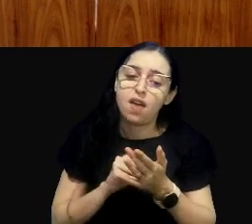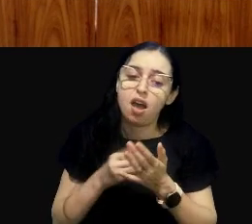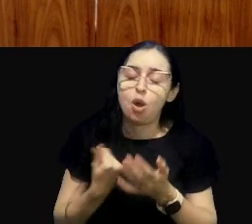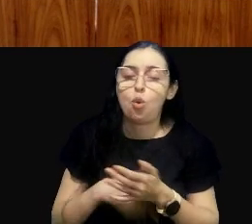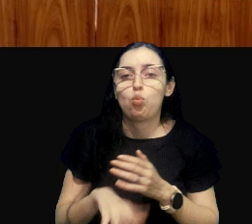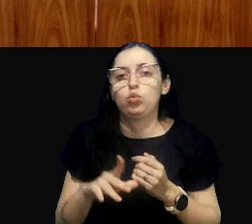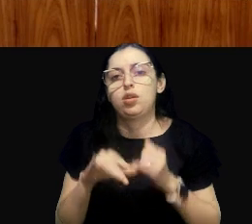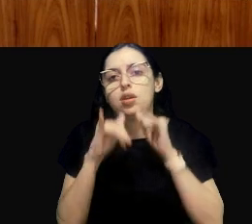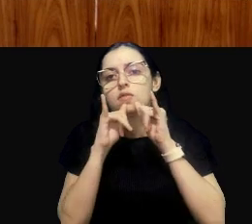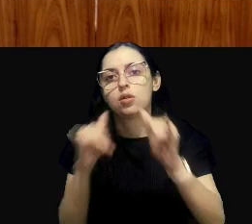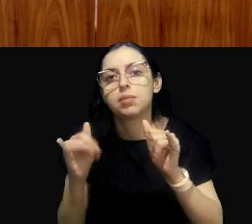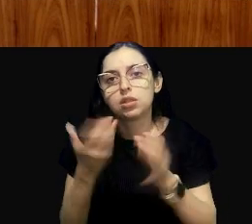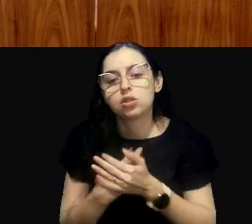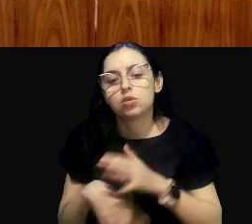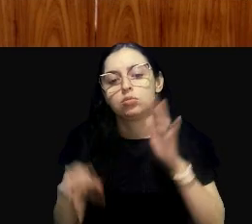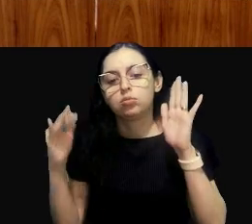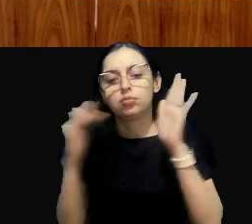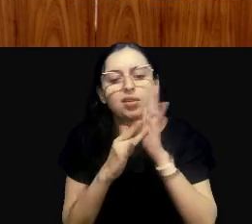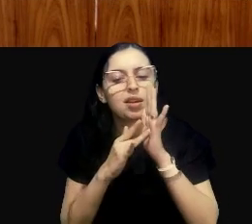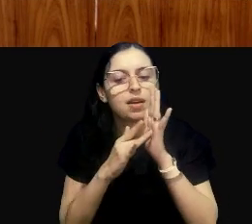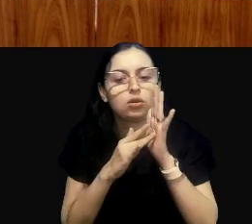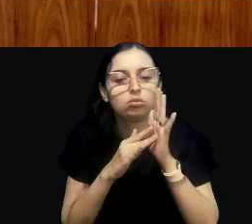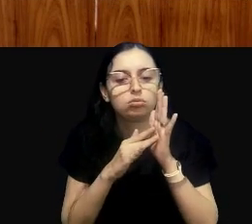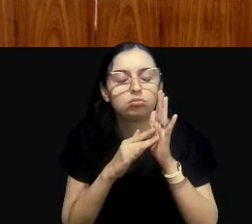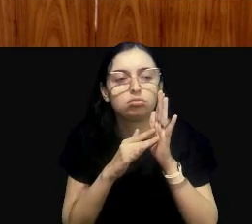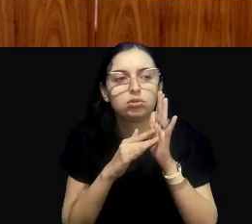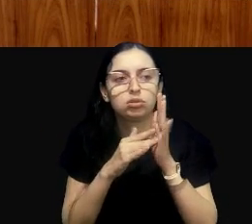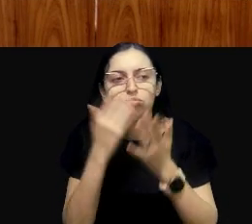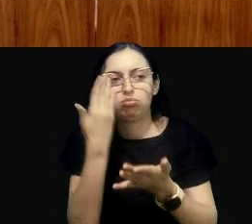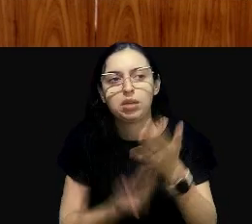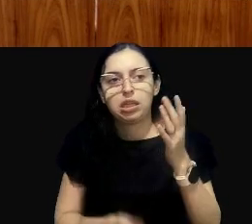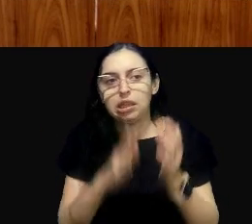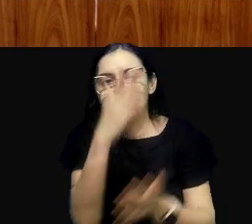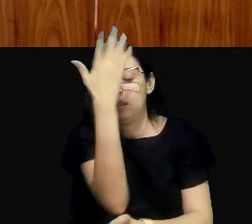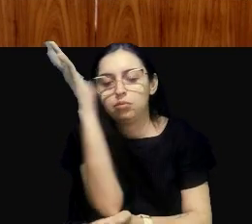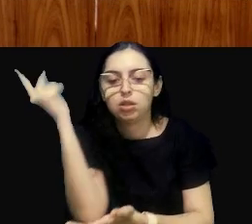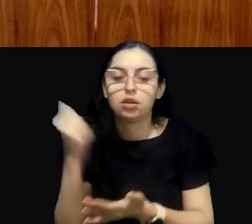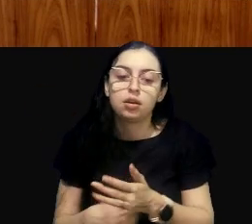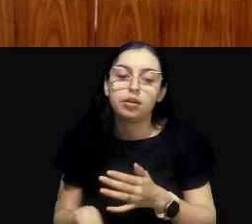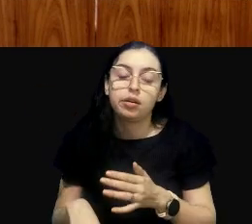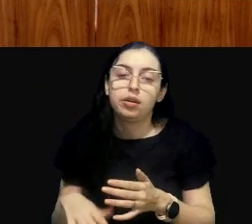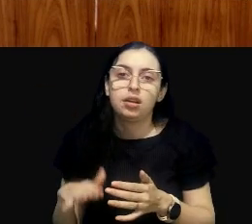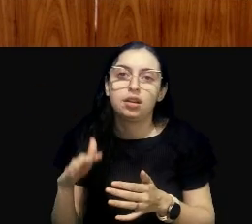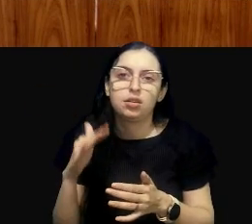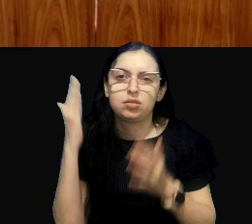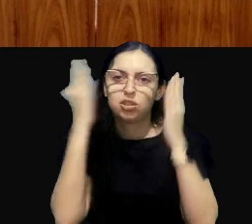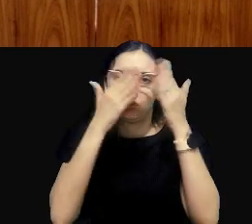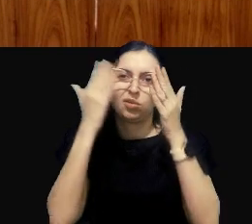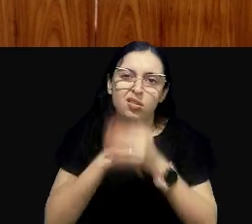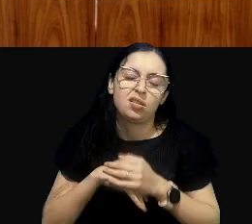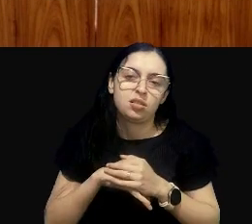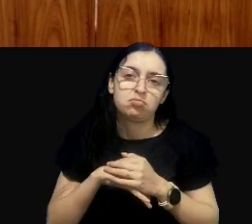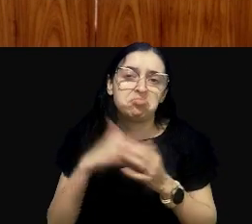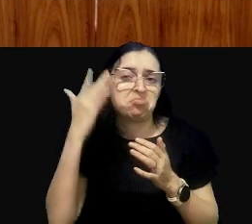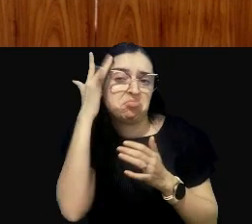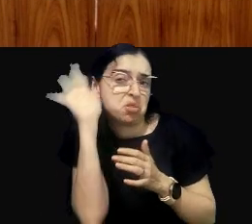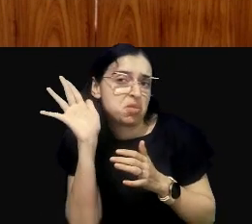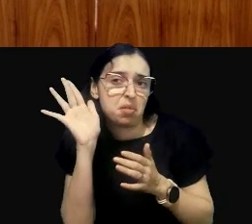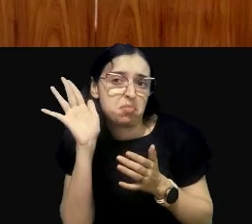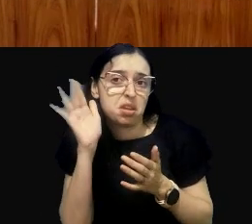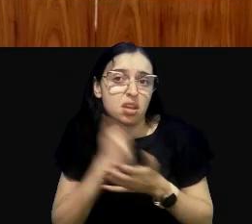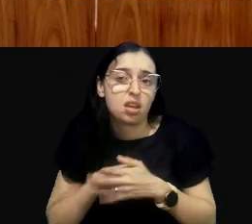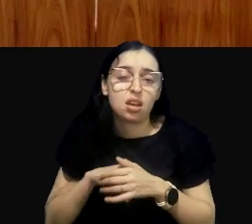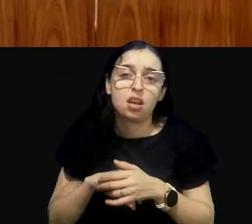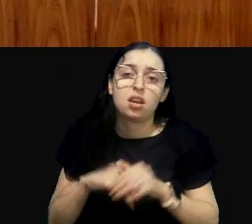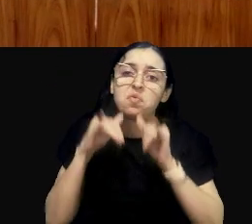a gente se depara com um dano ambiental que ocorreu, não por má fé, mas porque o produtor não sabia, porque não